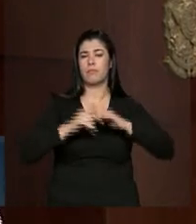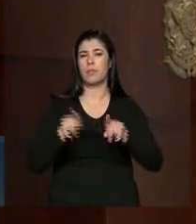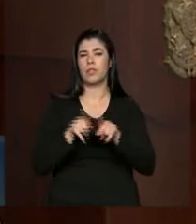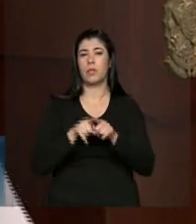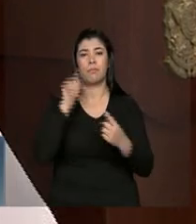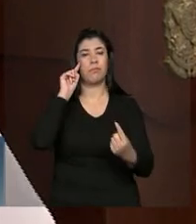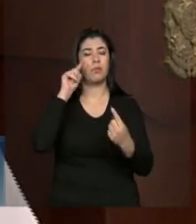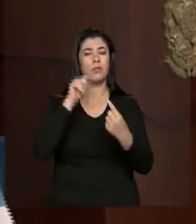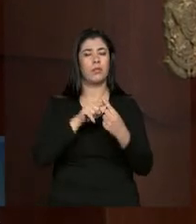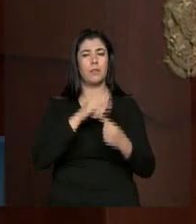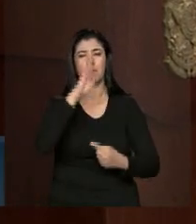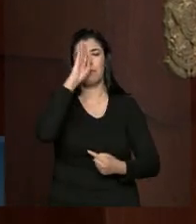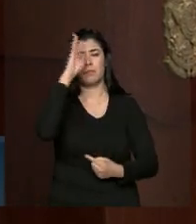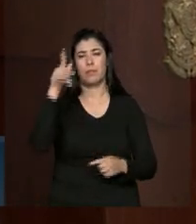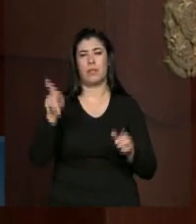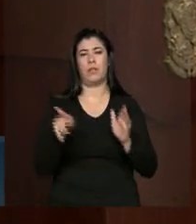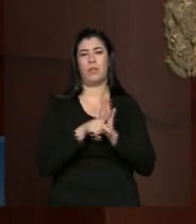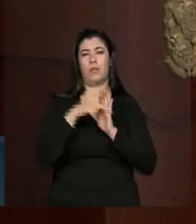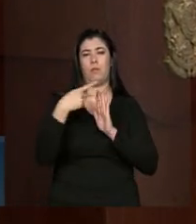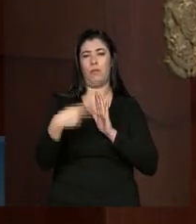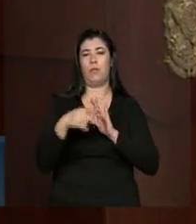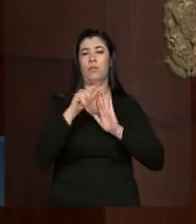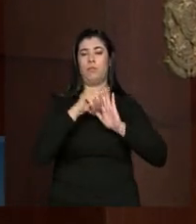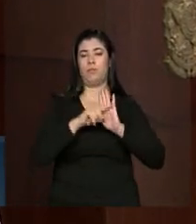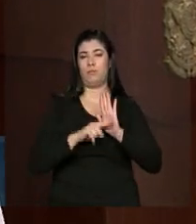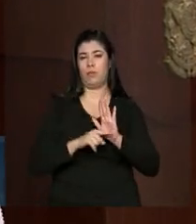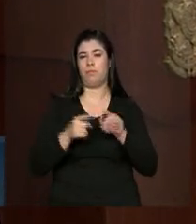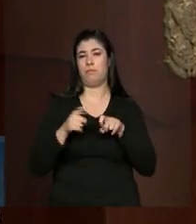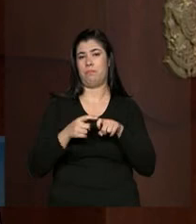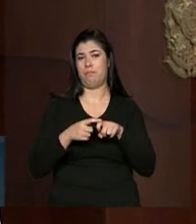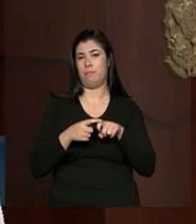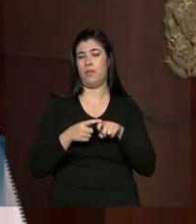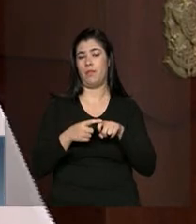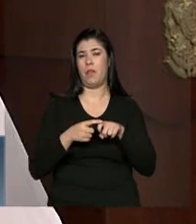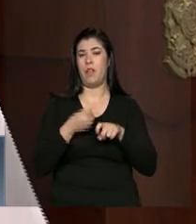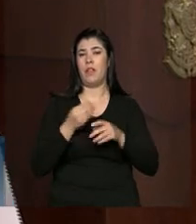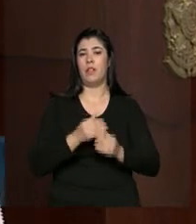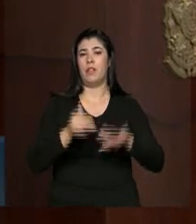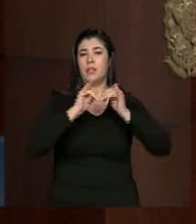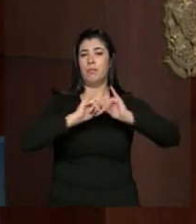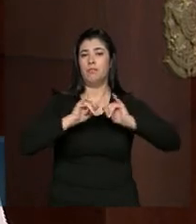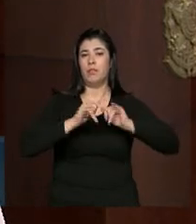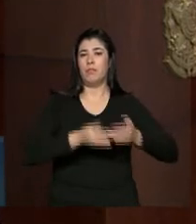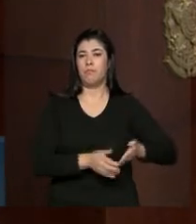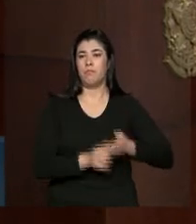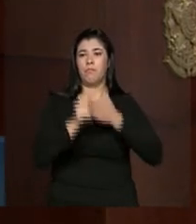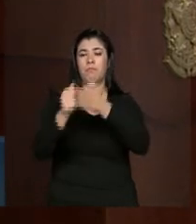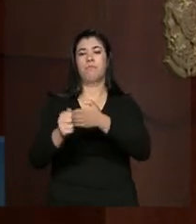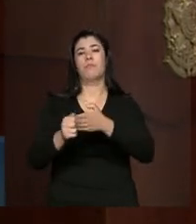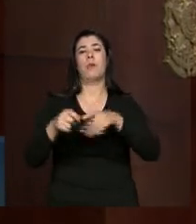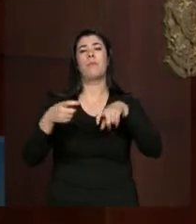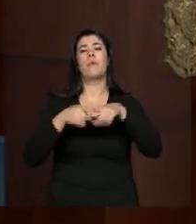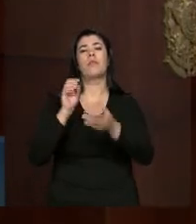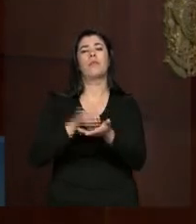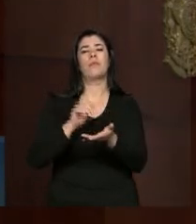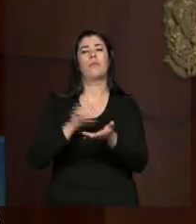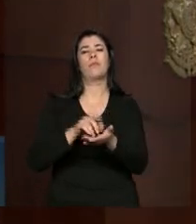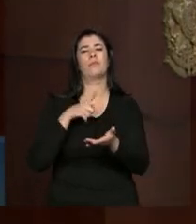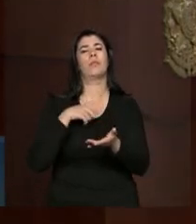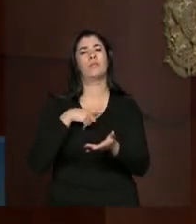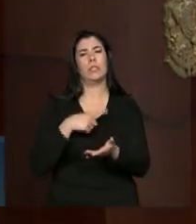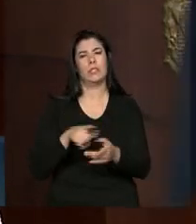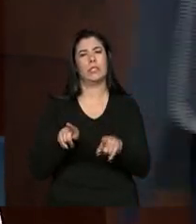dos pontos principais desse programa, Daniele, é justamente levar mais médicos para os locais e regiões onde há